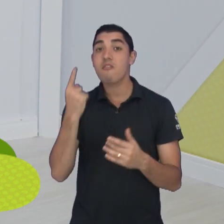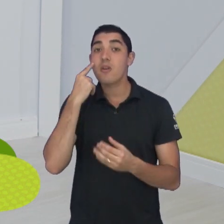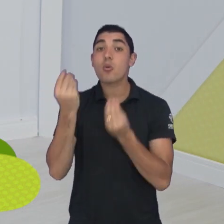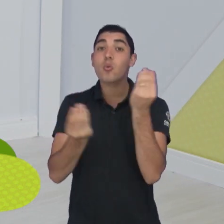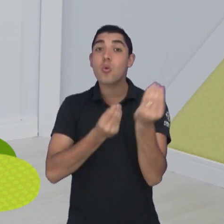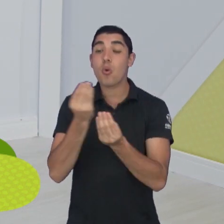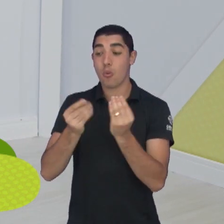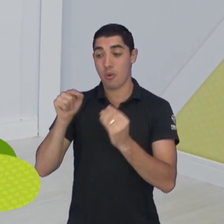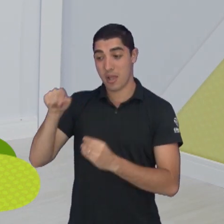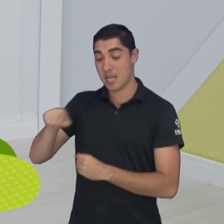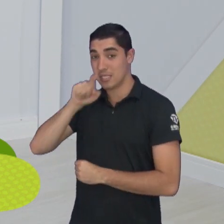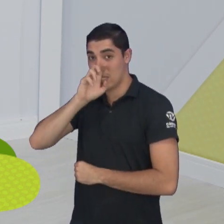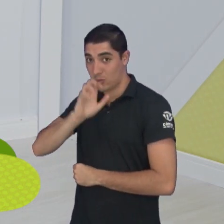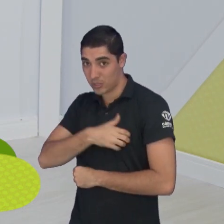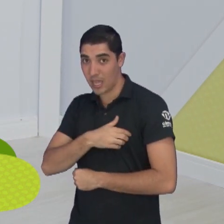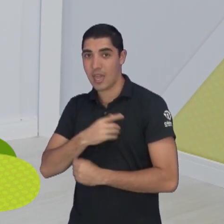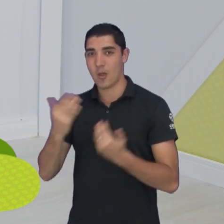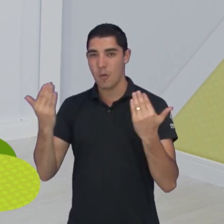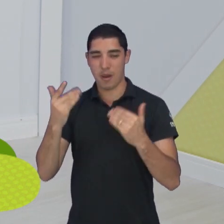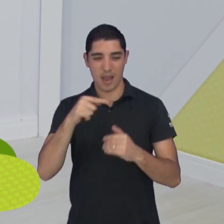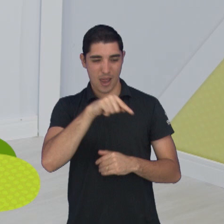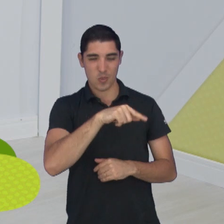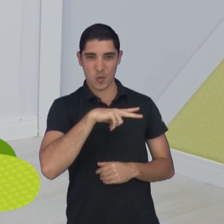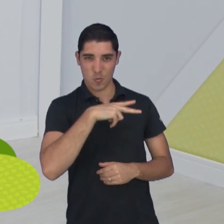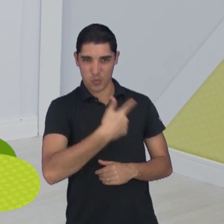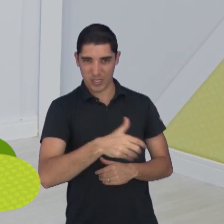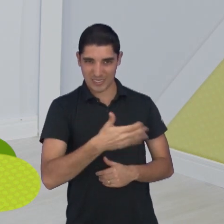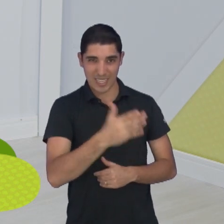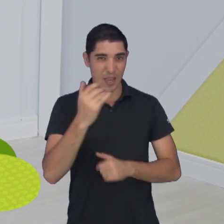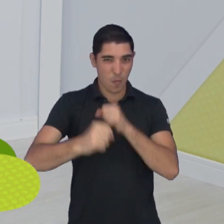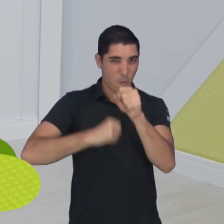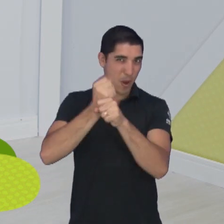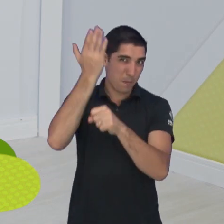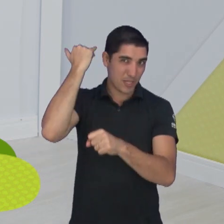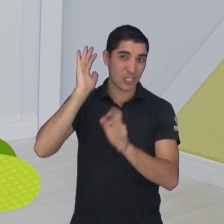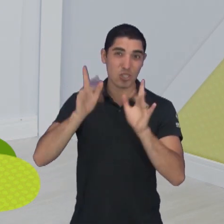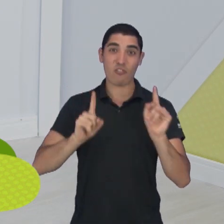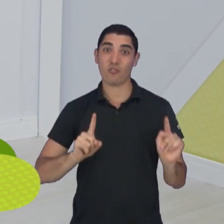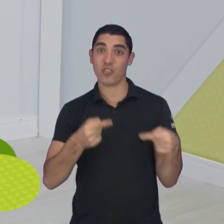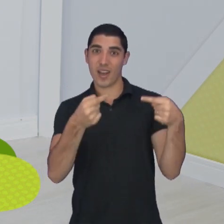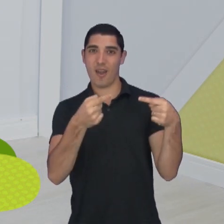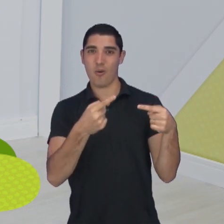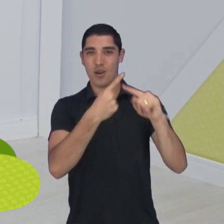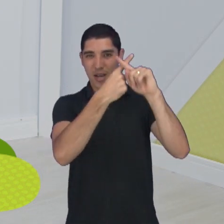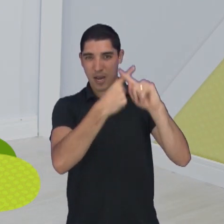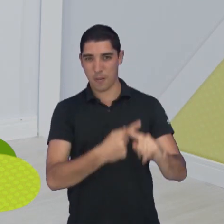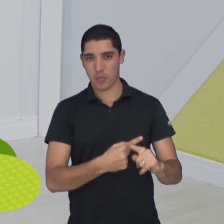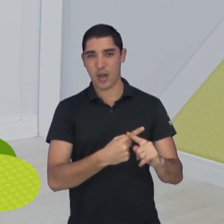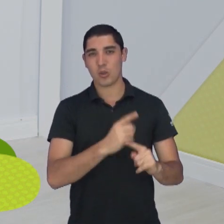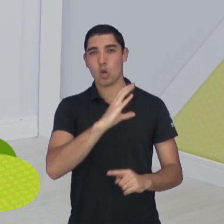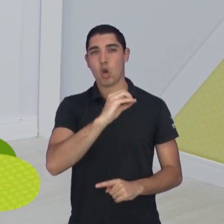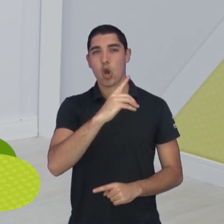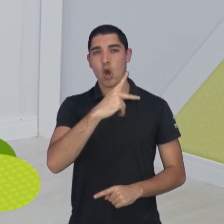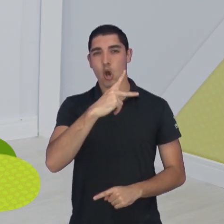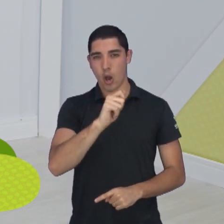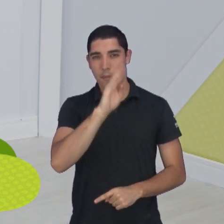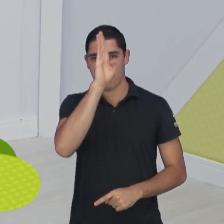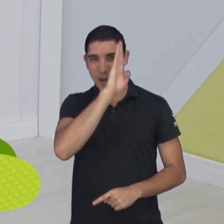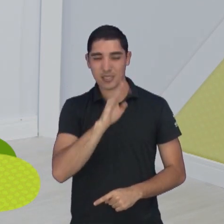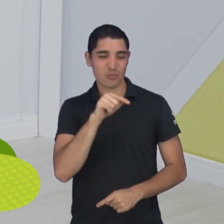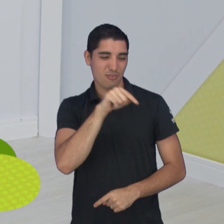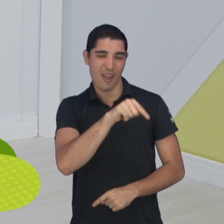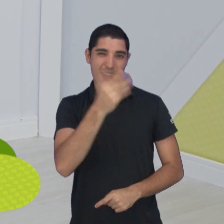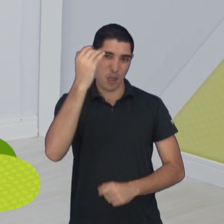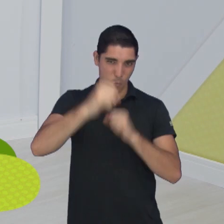dos times que se enfrentaram na final da Copa Paulista do ano passado, onde a equipe da Portuguesa acabou levando a melhor aqui no estádio